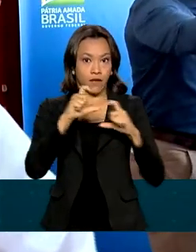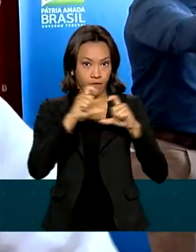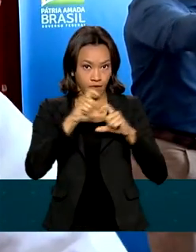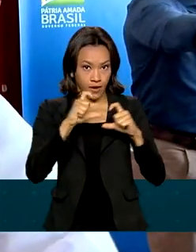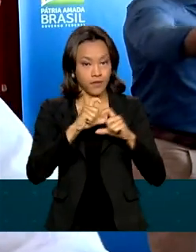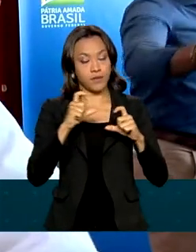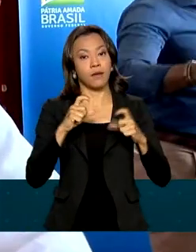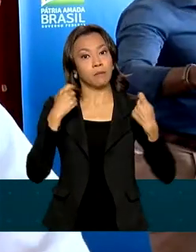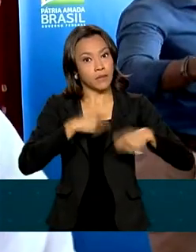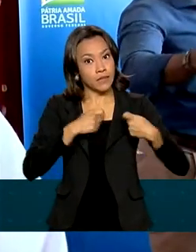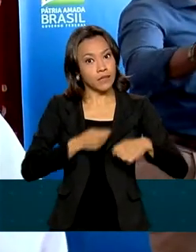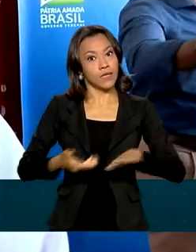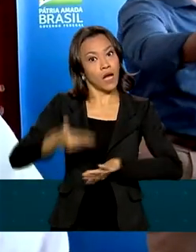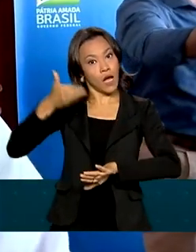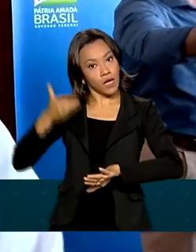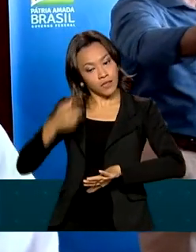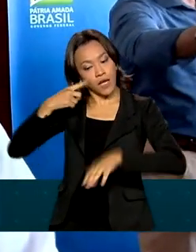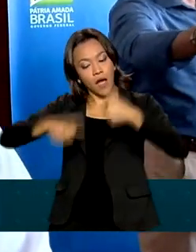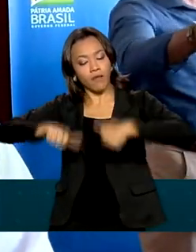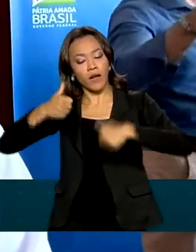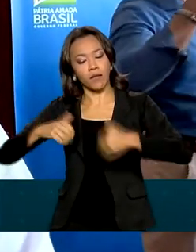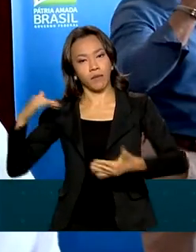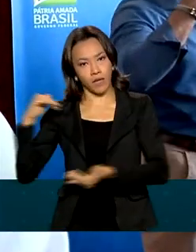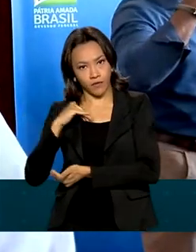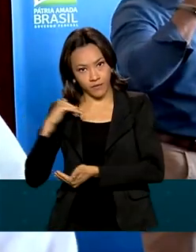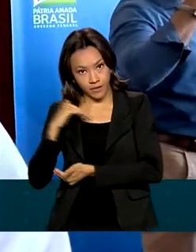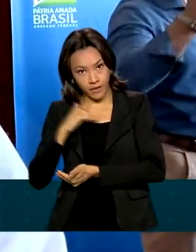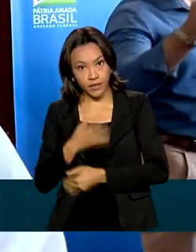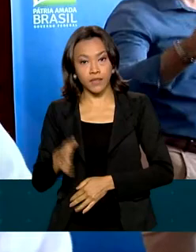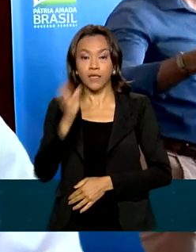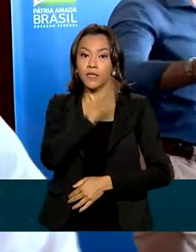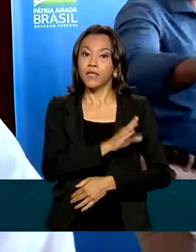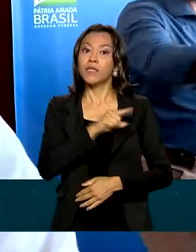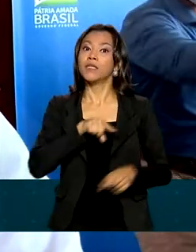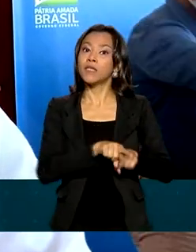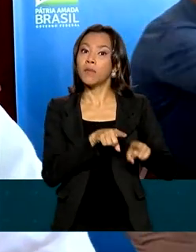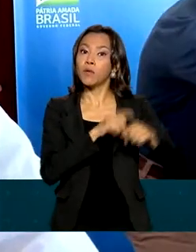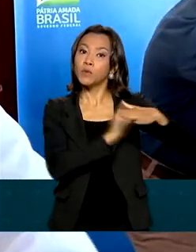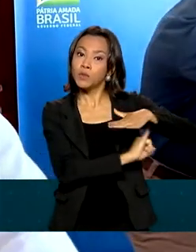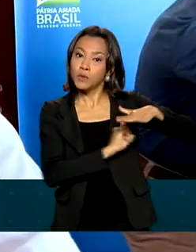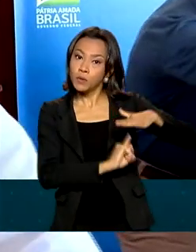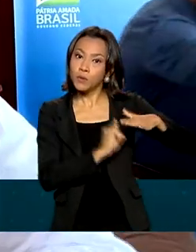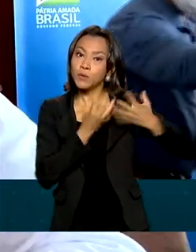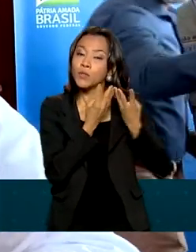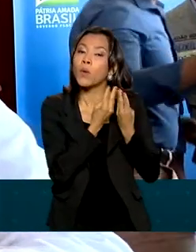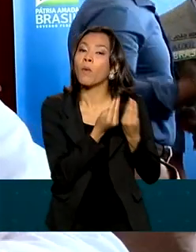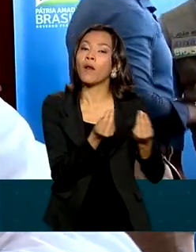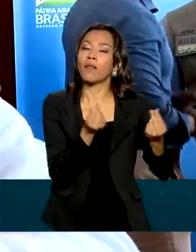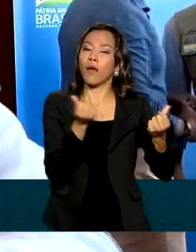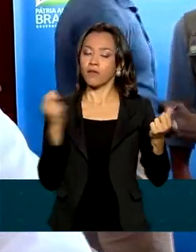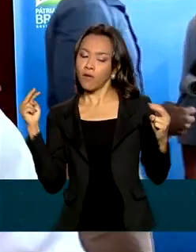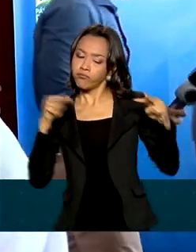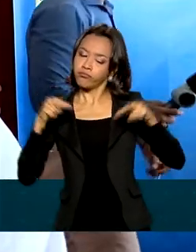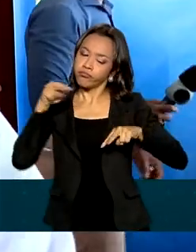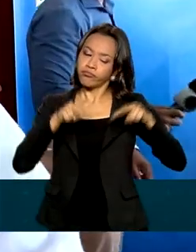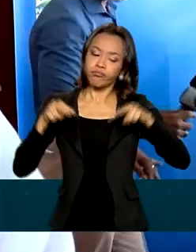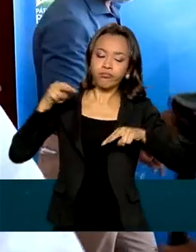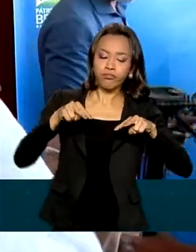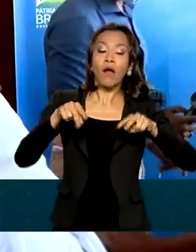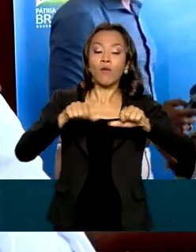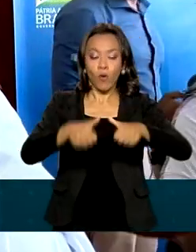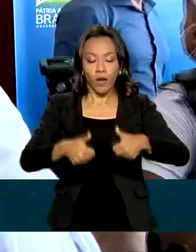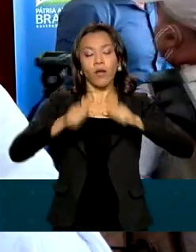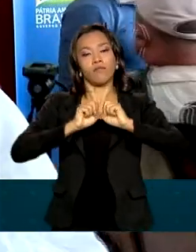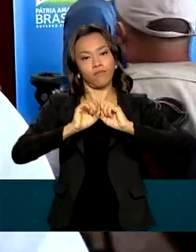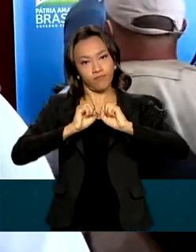avaliado pela Anvisa e pelo Instituto Nacional de Controle de Qualidade em Saúde para que possam ser dispensadas para os